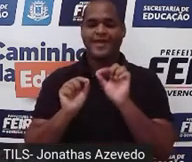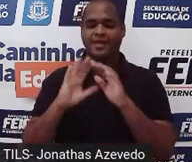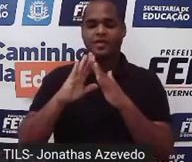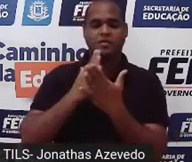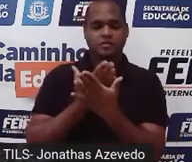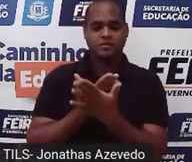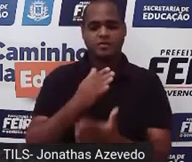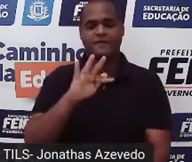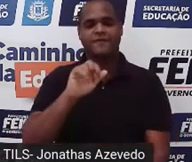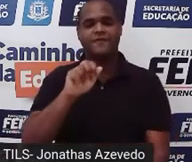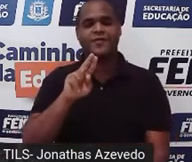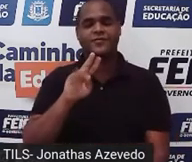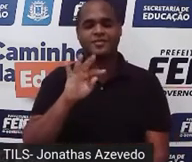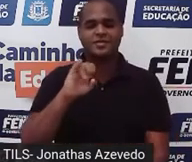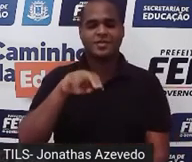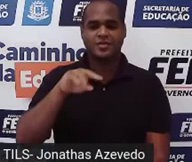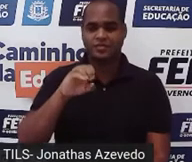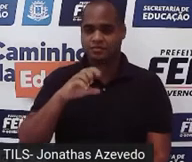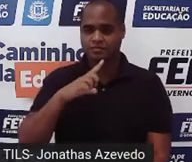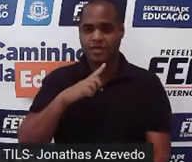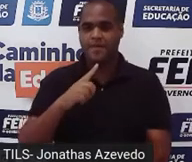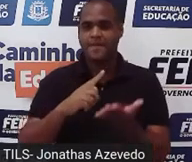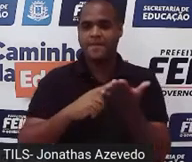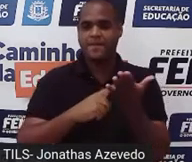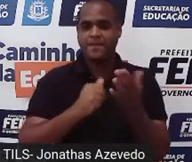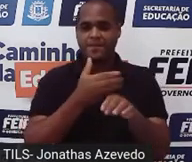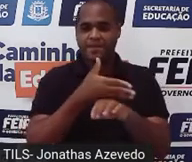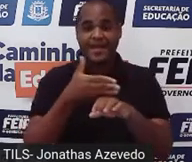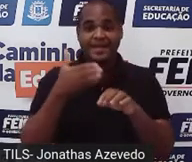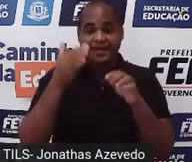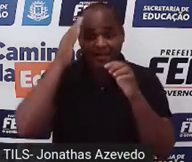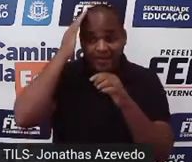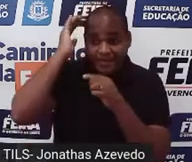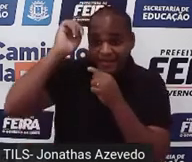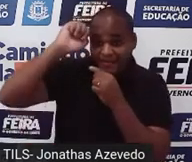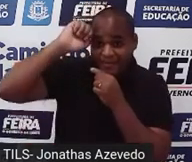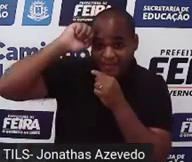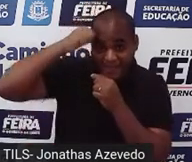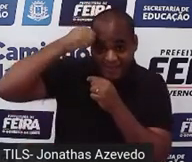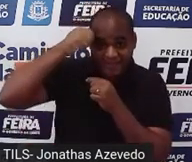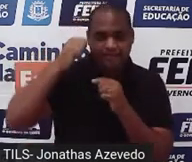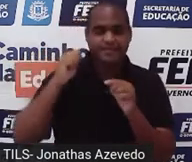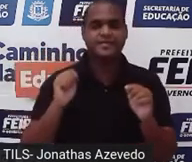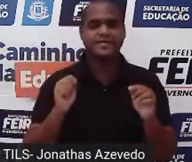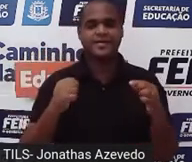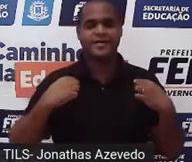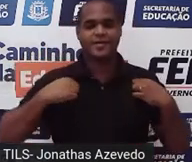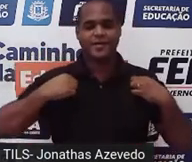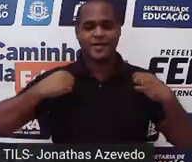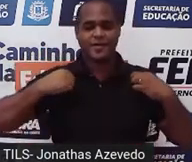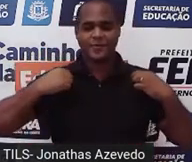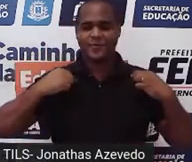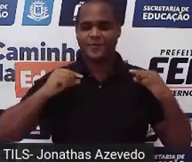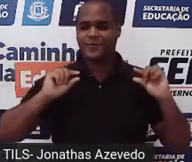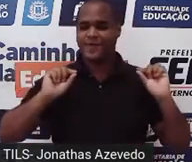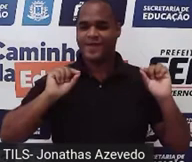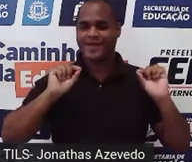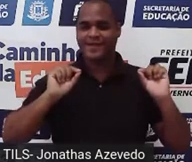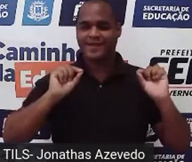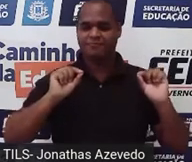Faustino de Azulima, eu tenho pele branca, o meu cabelo ele é preto, nesse momento eu visto uma camisa